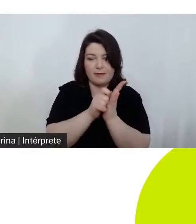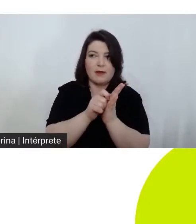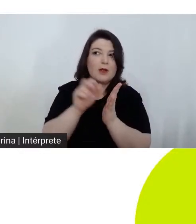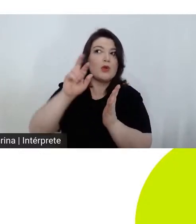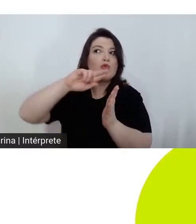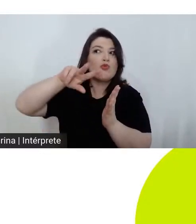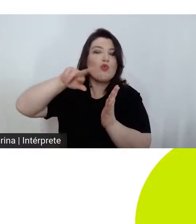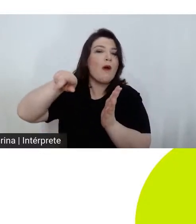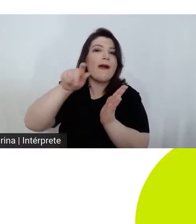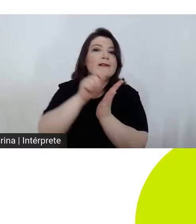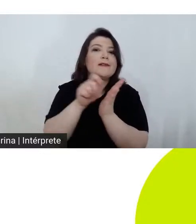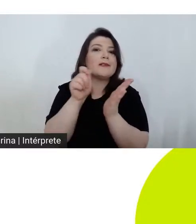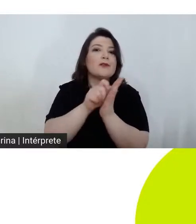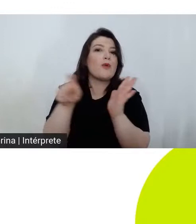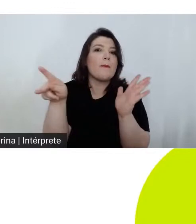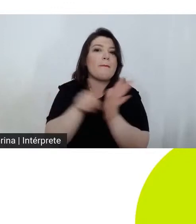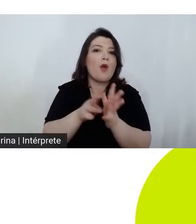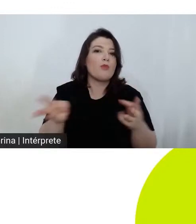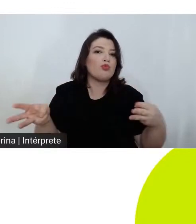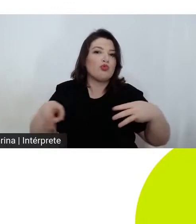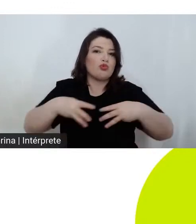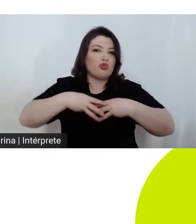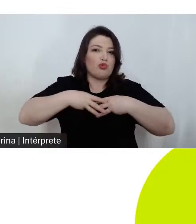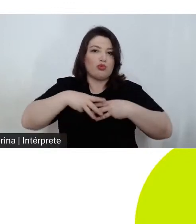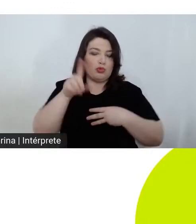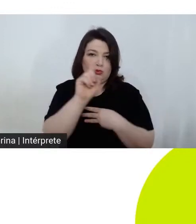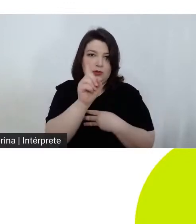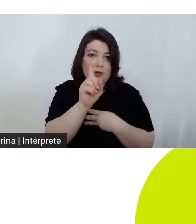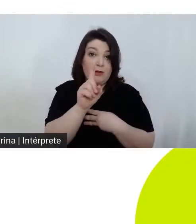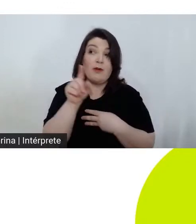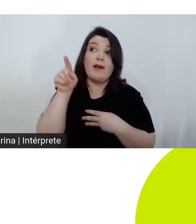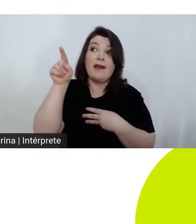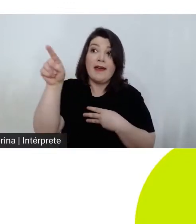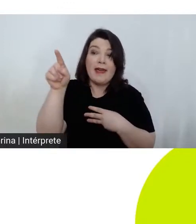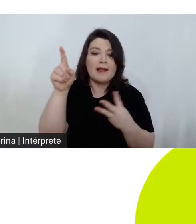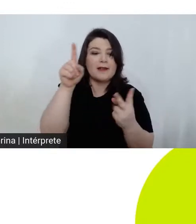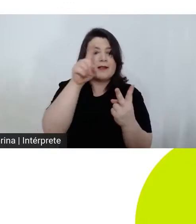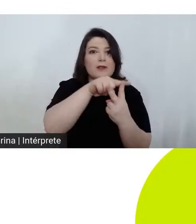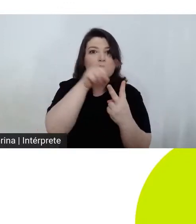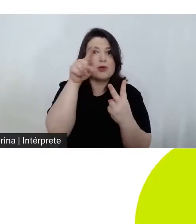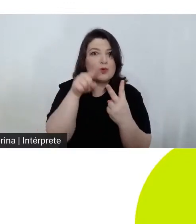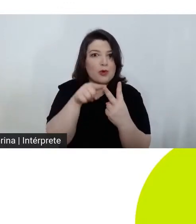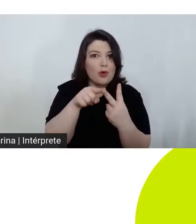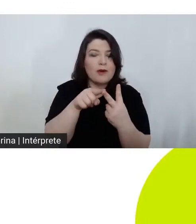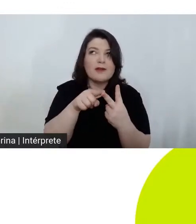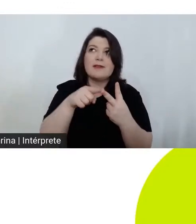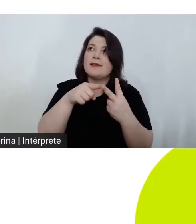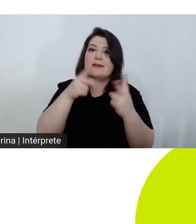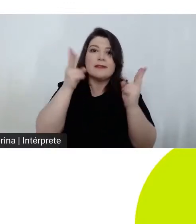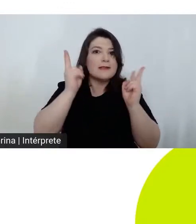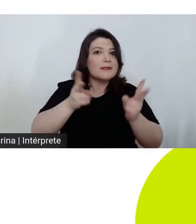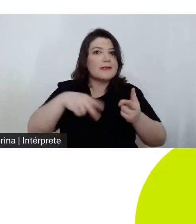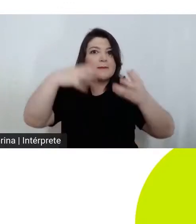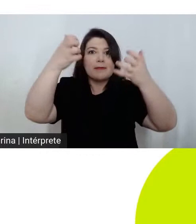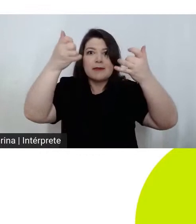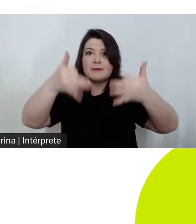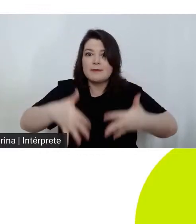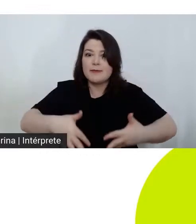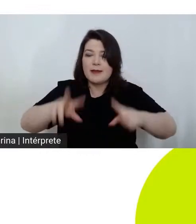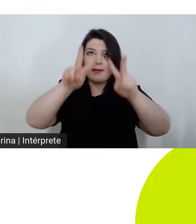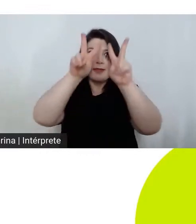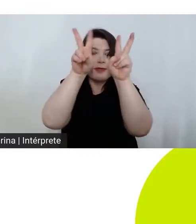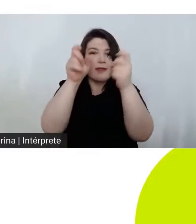eles estão de certa forma a retomar o papel da sorte no destino